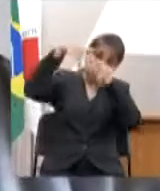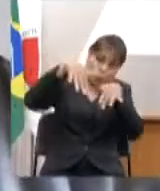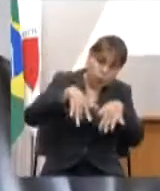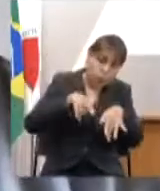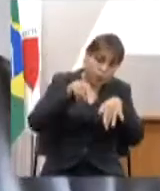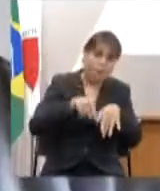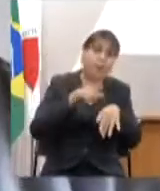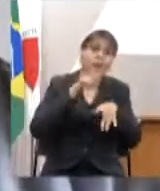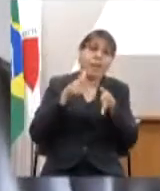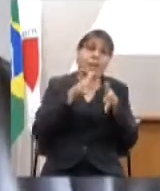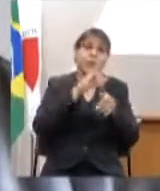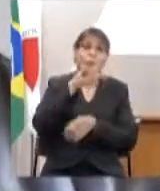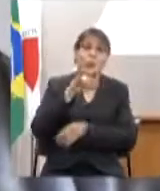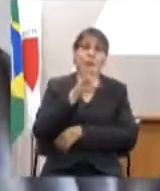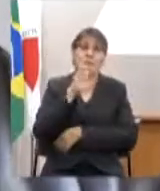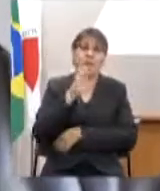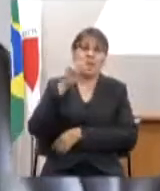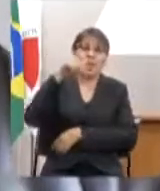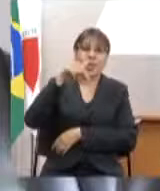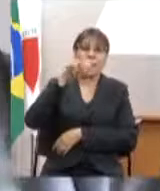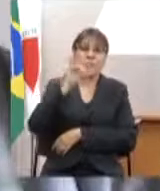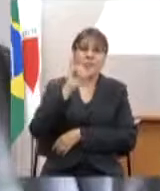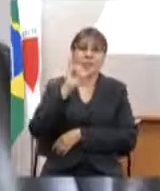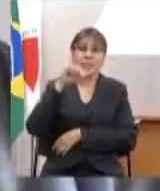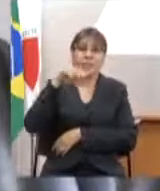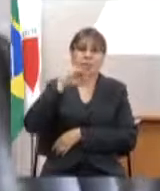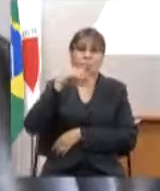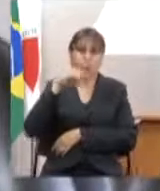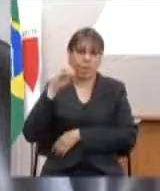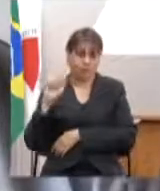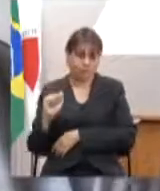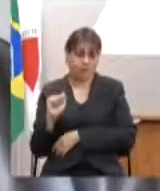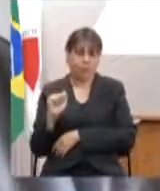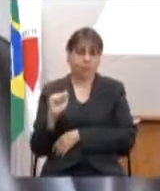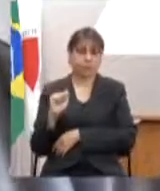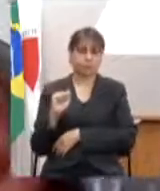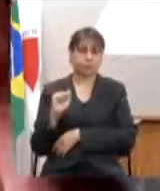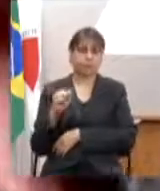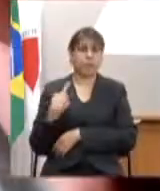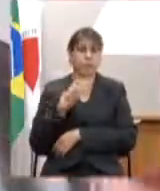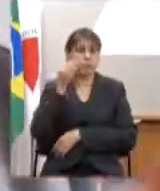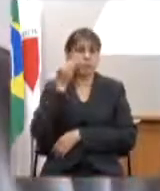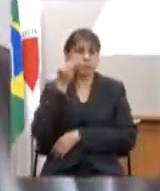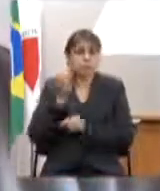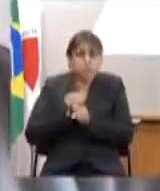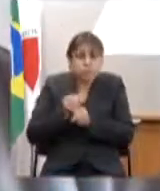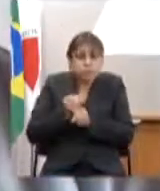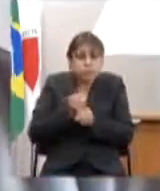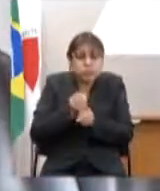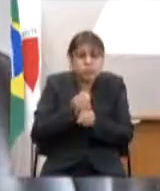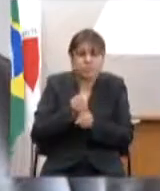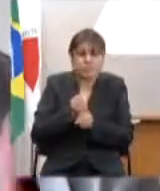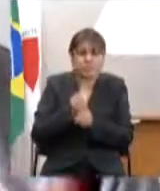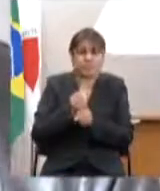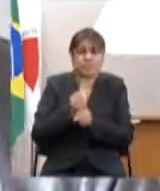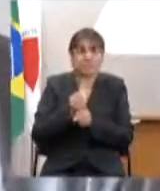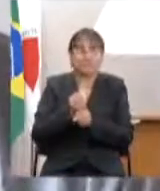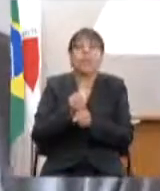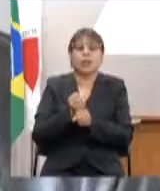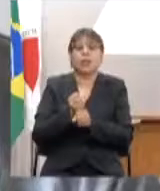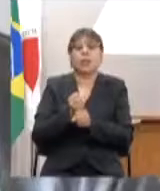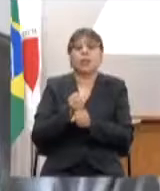e a gente busca estabelecer todo ano a gente consegue um ano e depois a gente vai